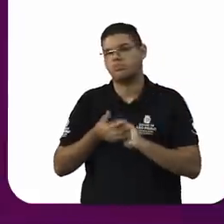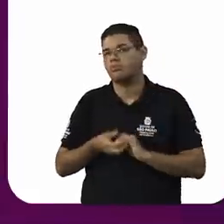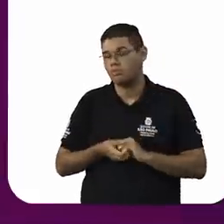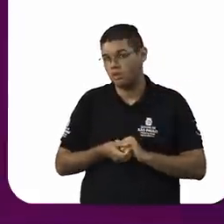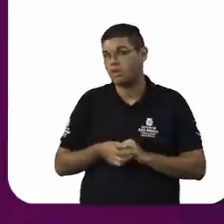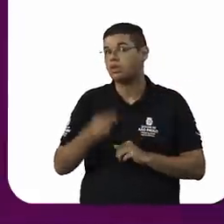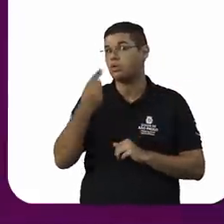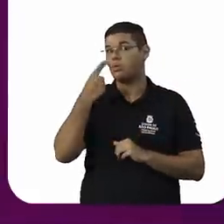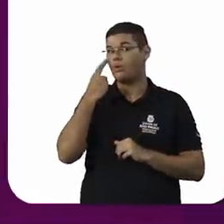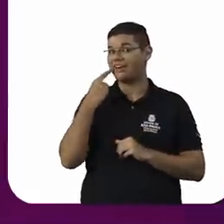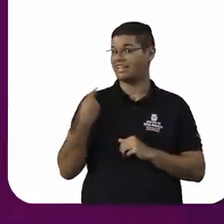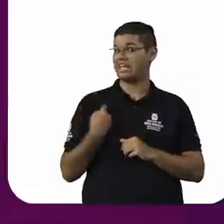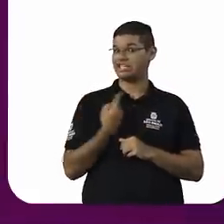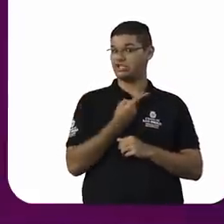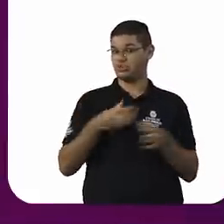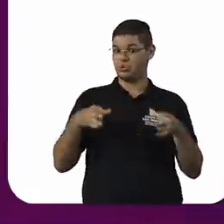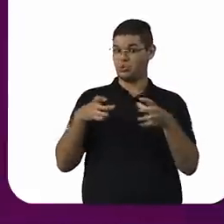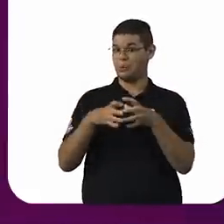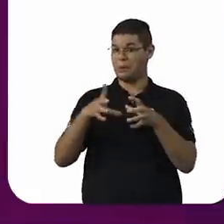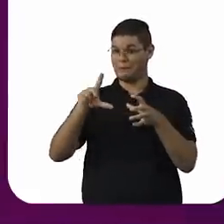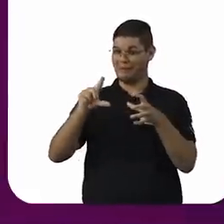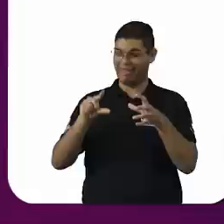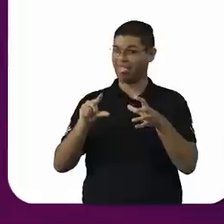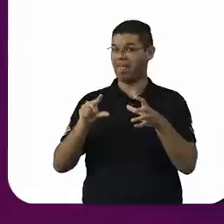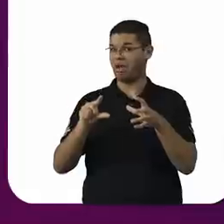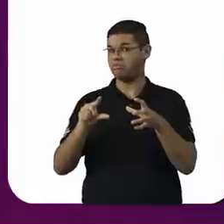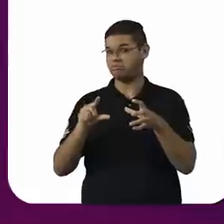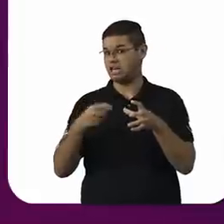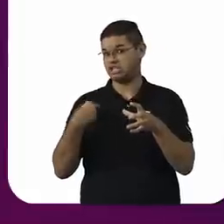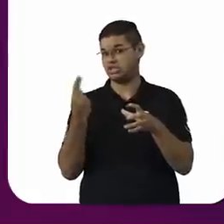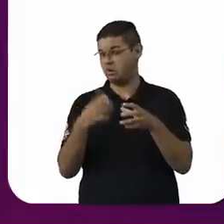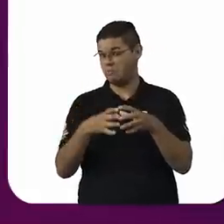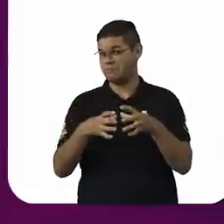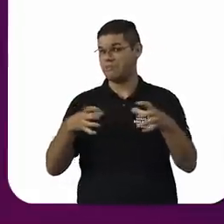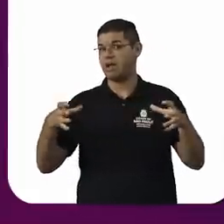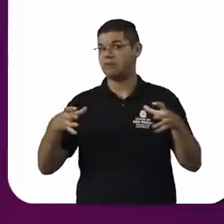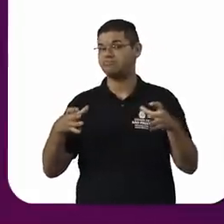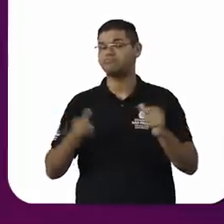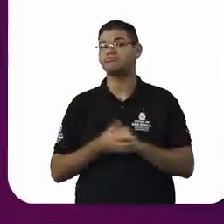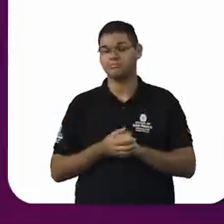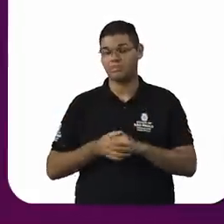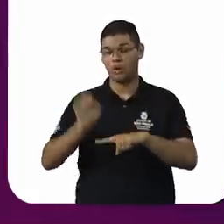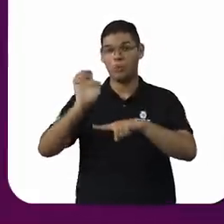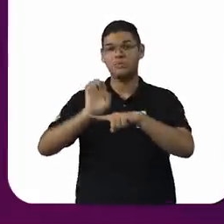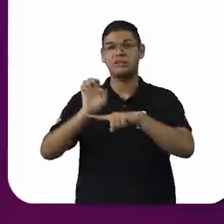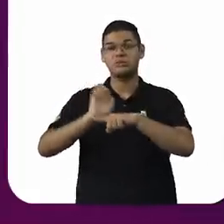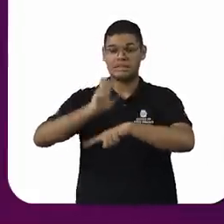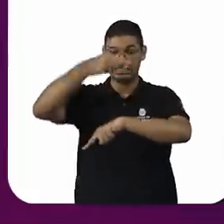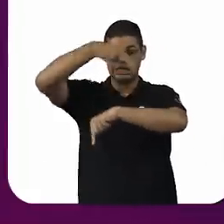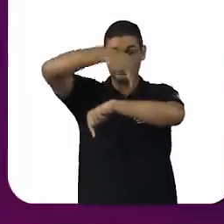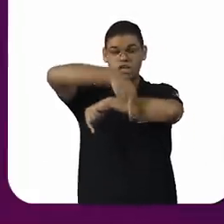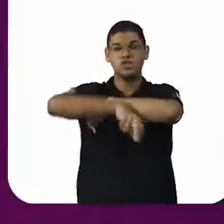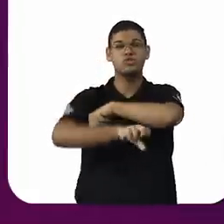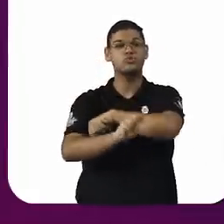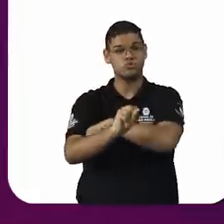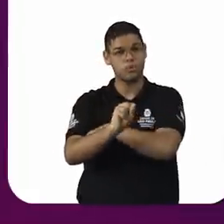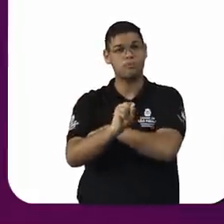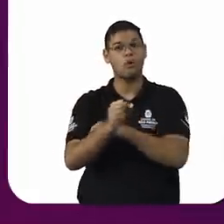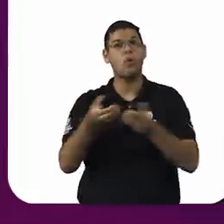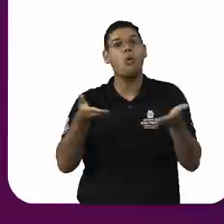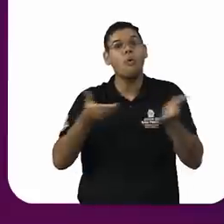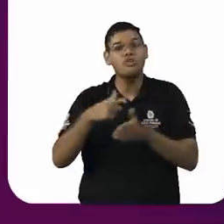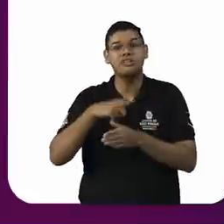poucos. Repare, Fernando, o Rio Grande do Sul tem, hoje, aproximadamente 70 mil terreiros de